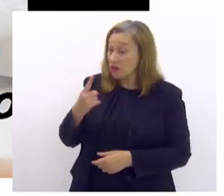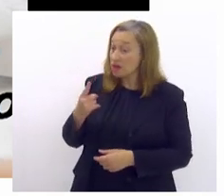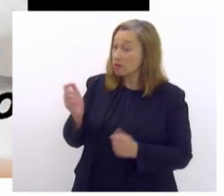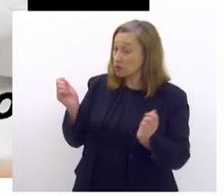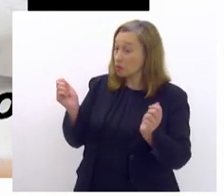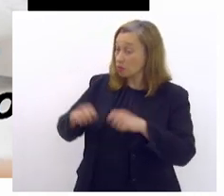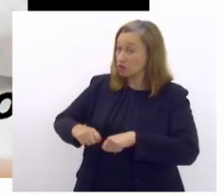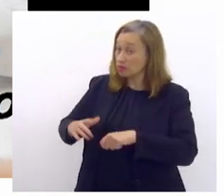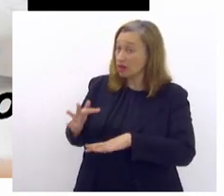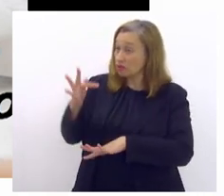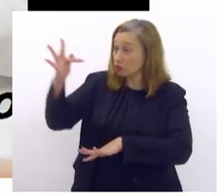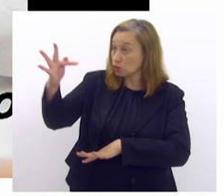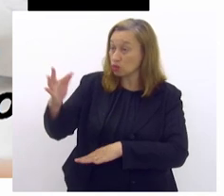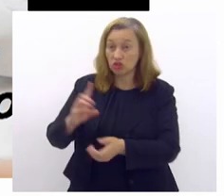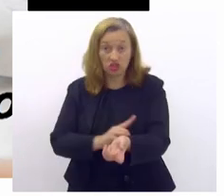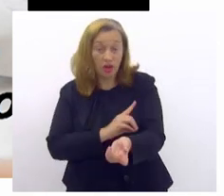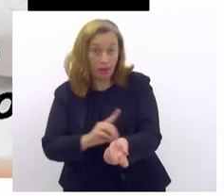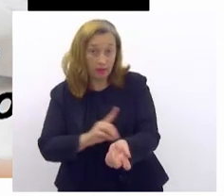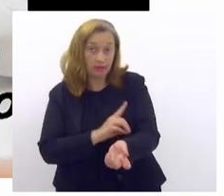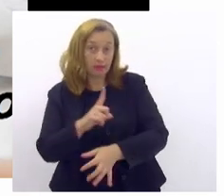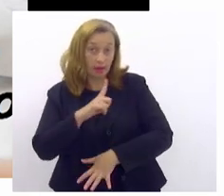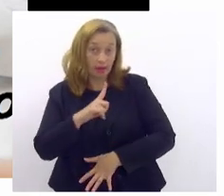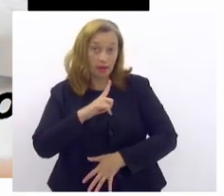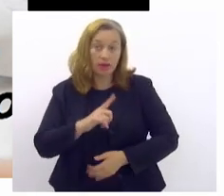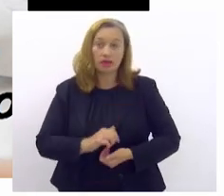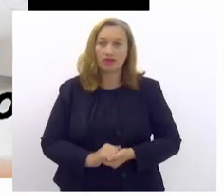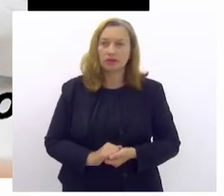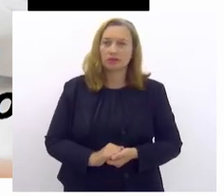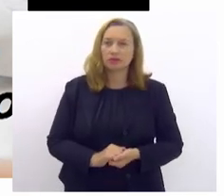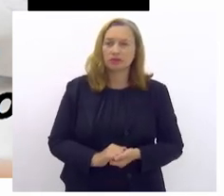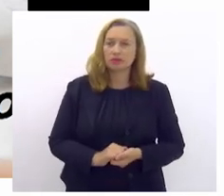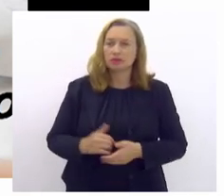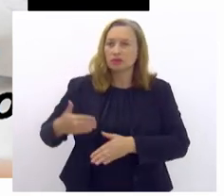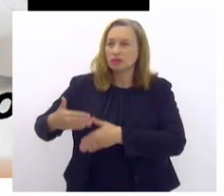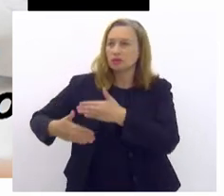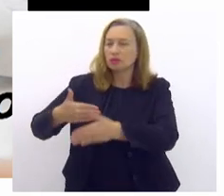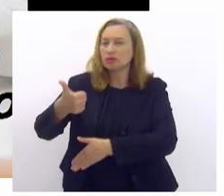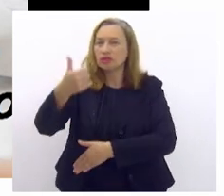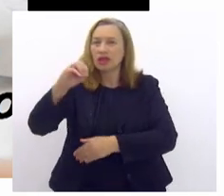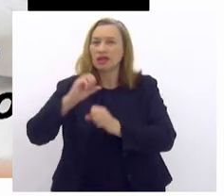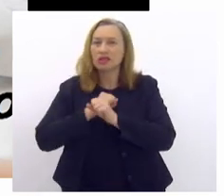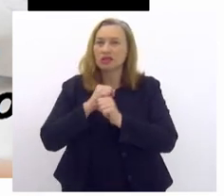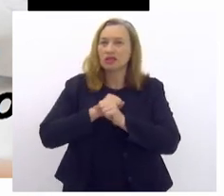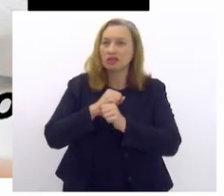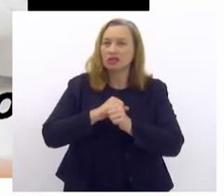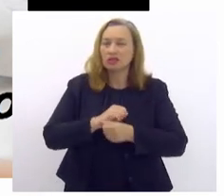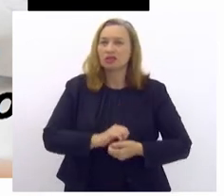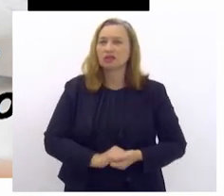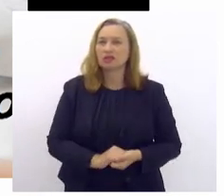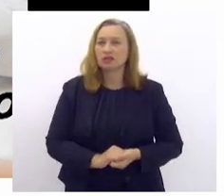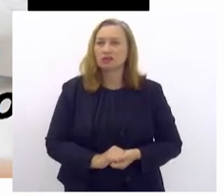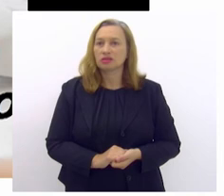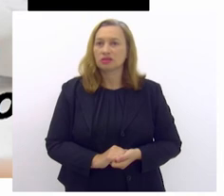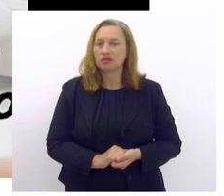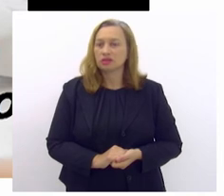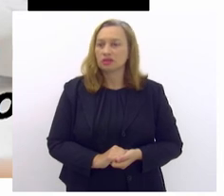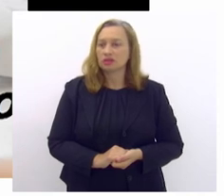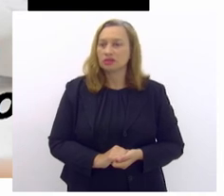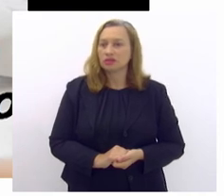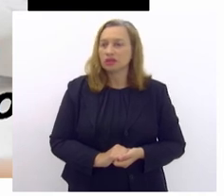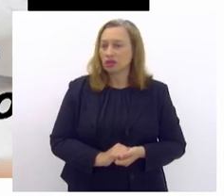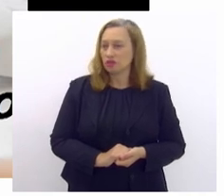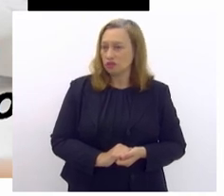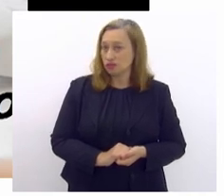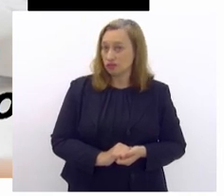desenvolverem diabetes durante esses próximos 10 anos. A gente vai estar aplicando o questionário Finderisk